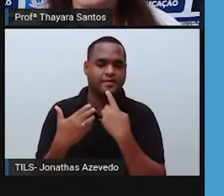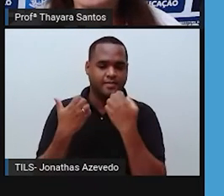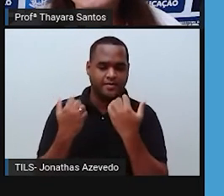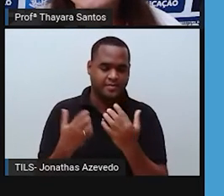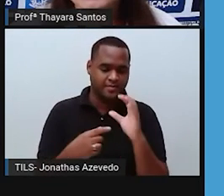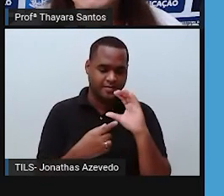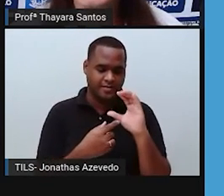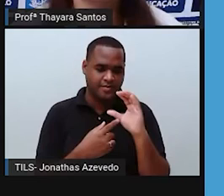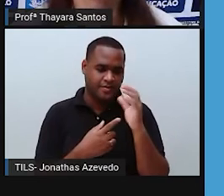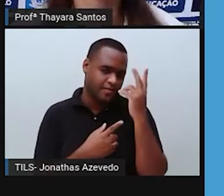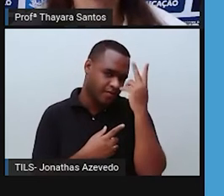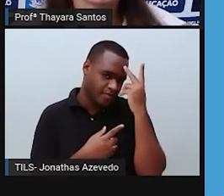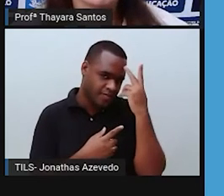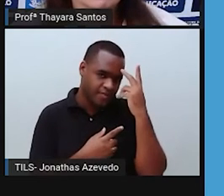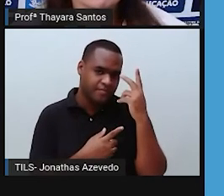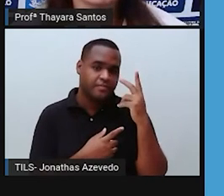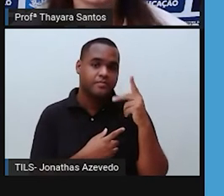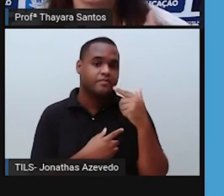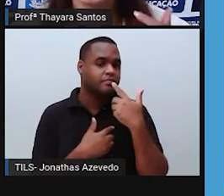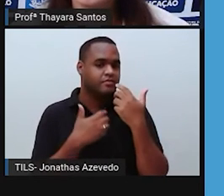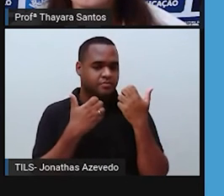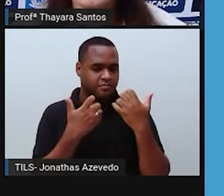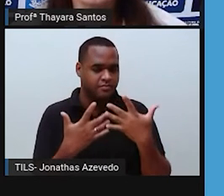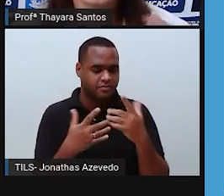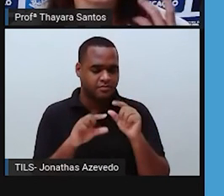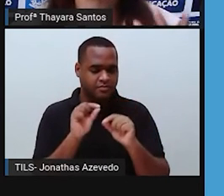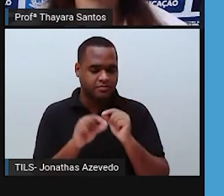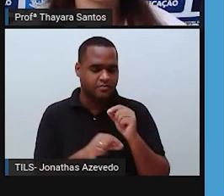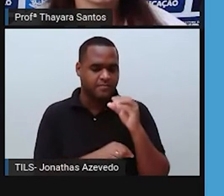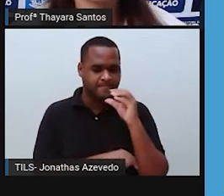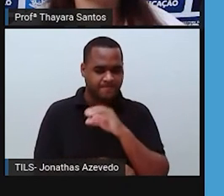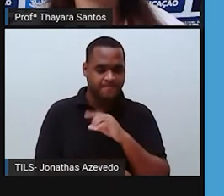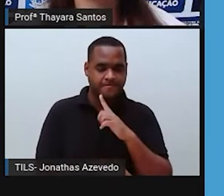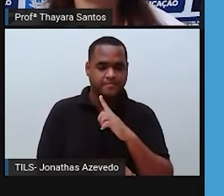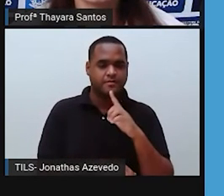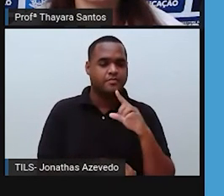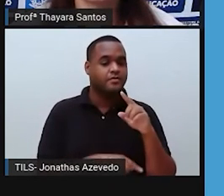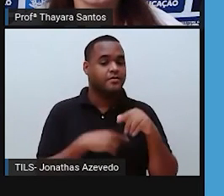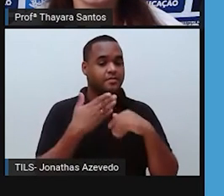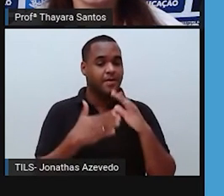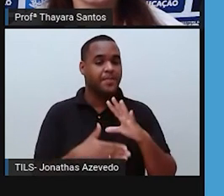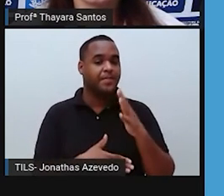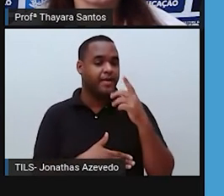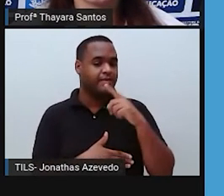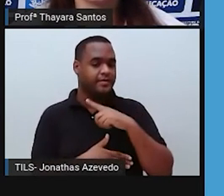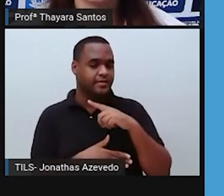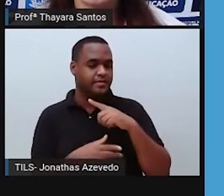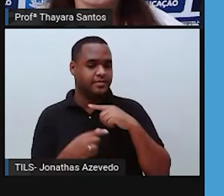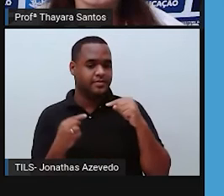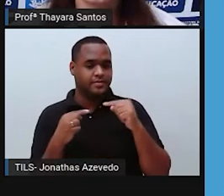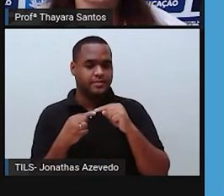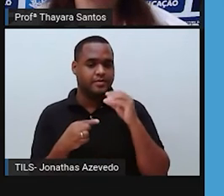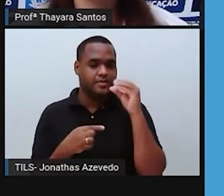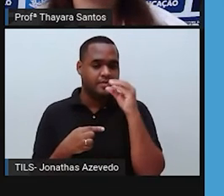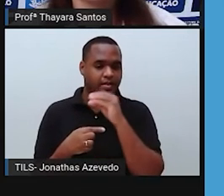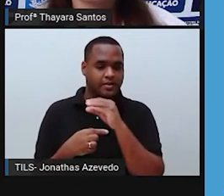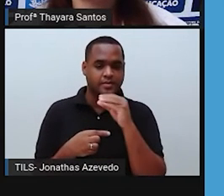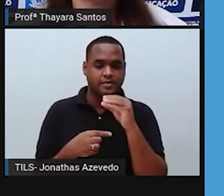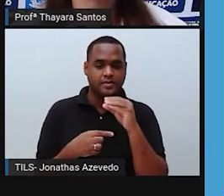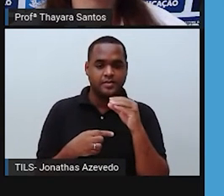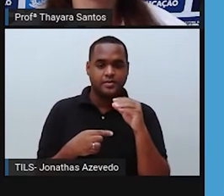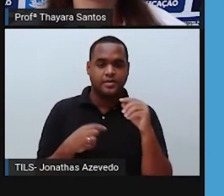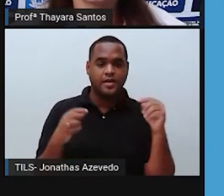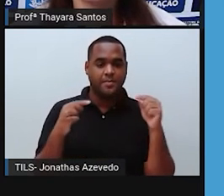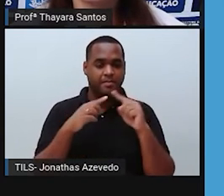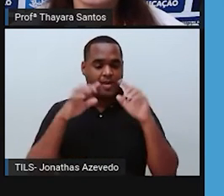tropical úmido, ele é quente, é úmido, mas ele acaba tendo, ele é quente e úmido, não tem um